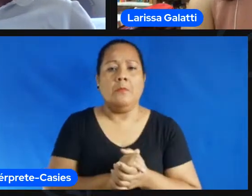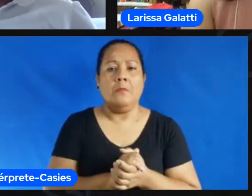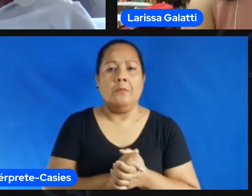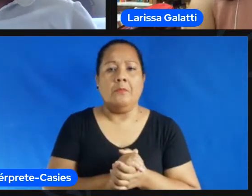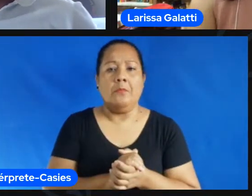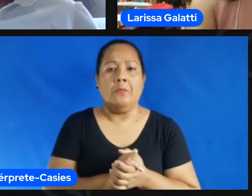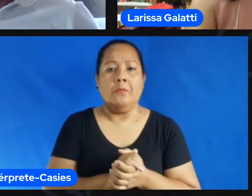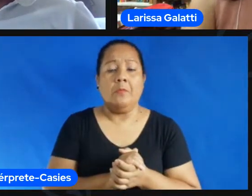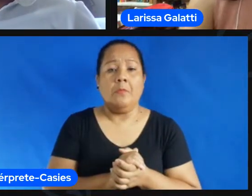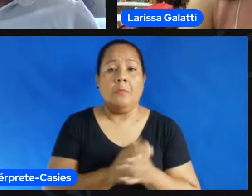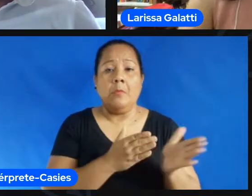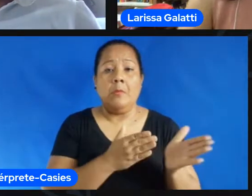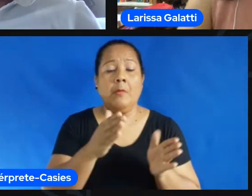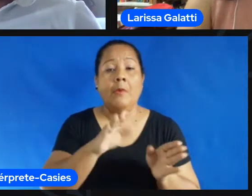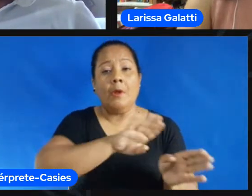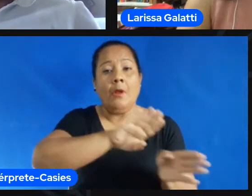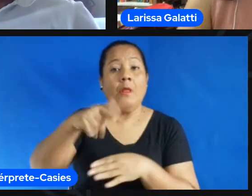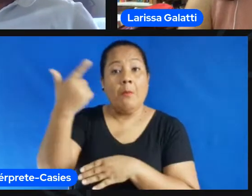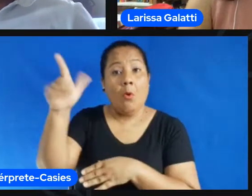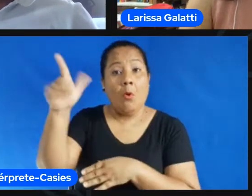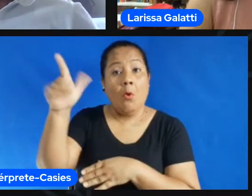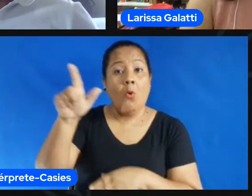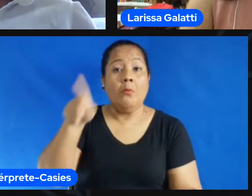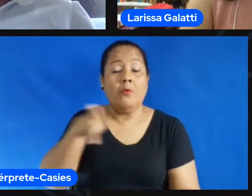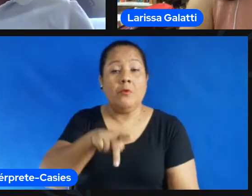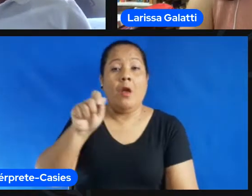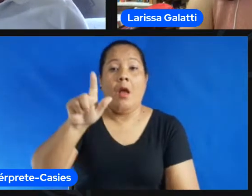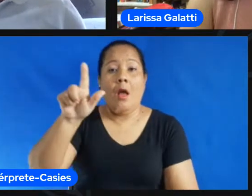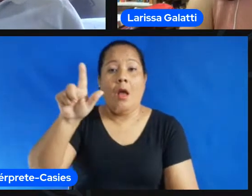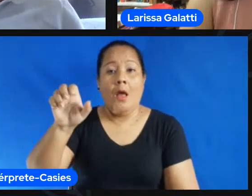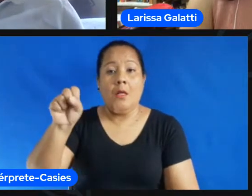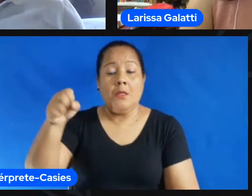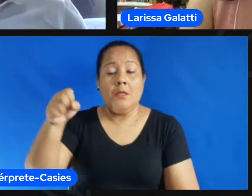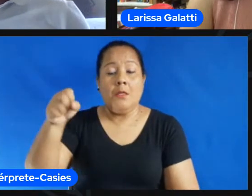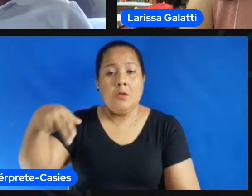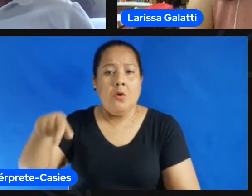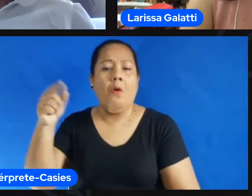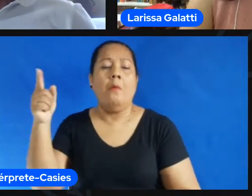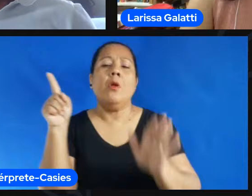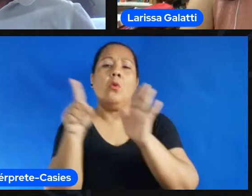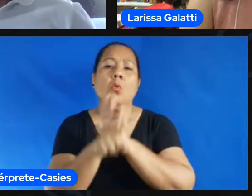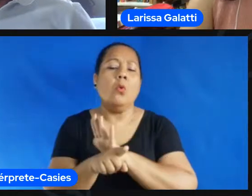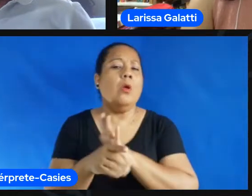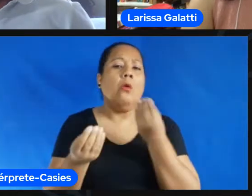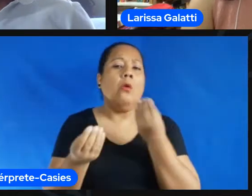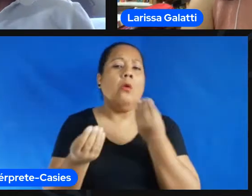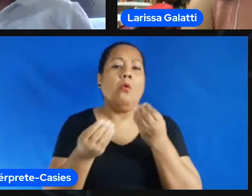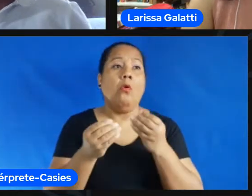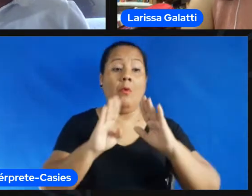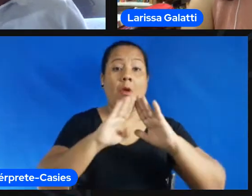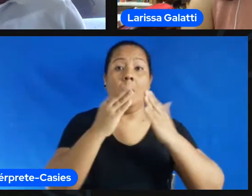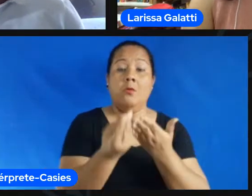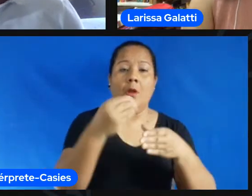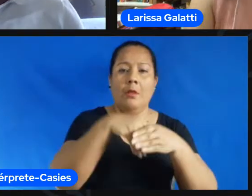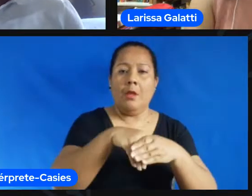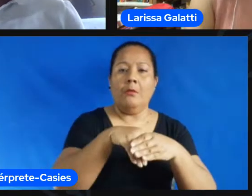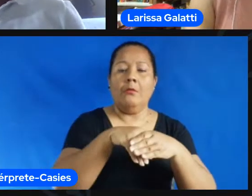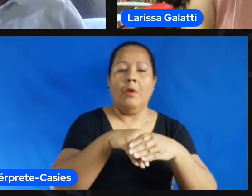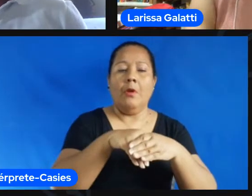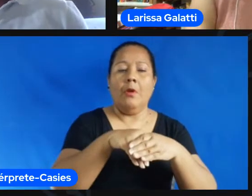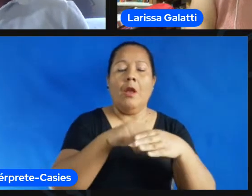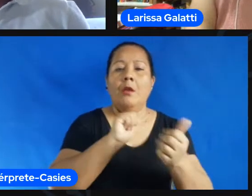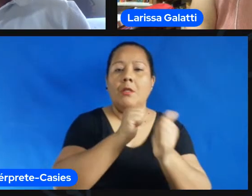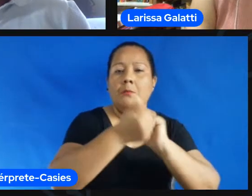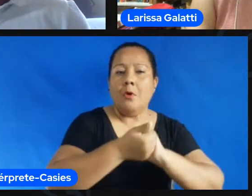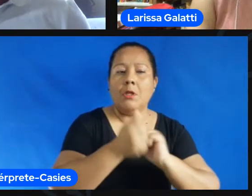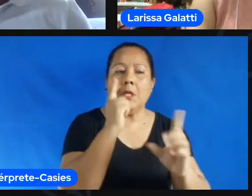sobre as turmas de esporte na escola né o que a senhora pensa enquanto desenvolvimento e descoberta de talento e aí eu